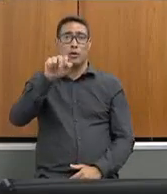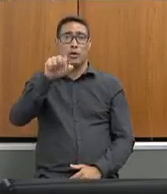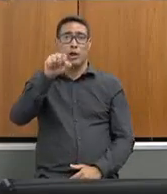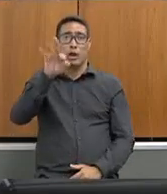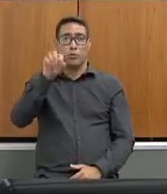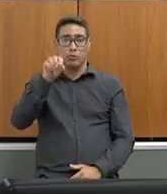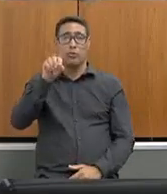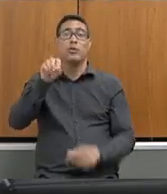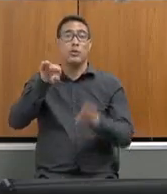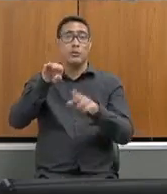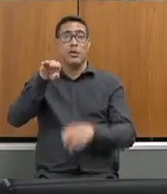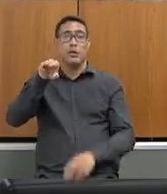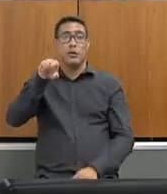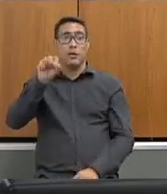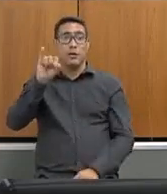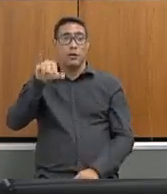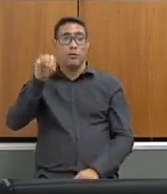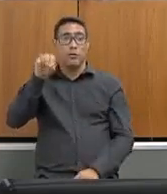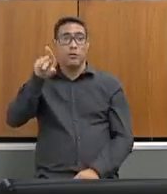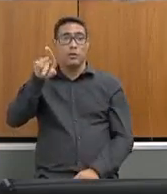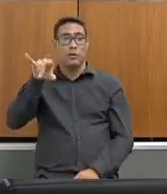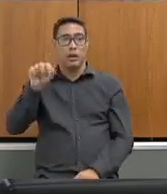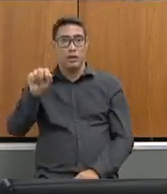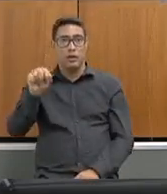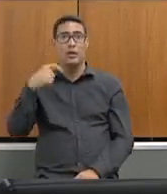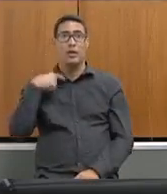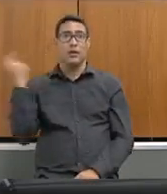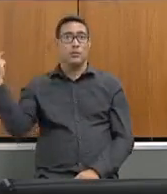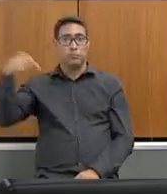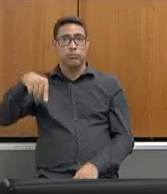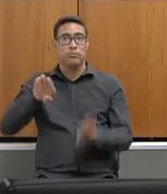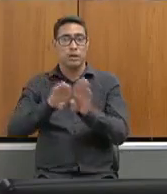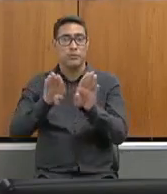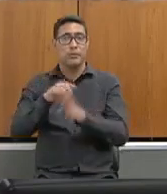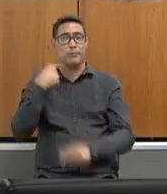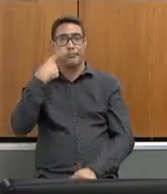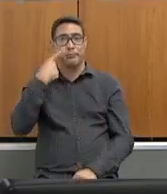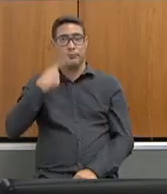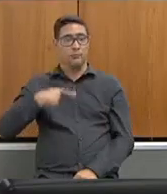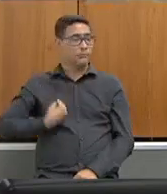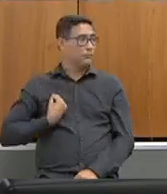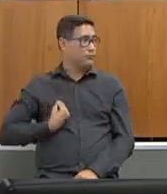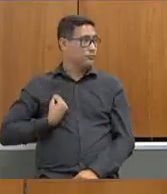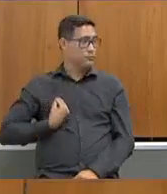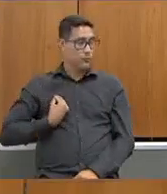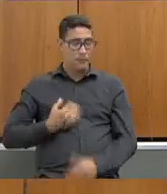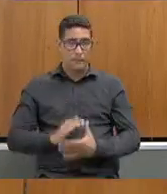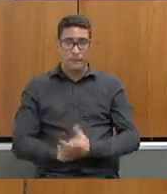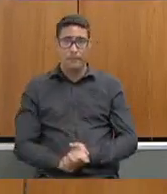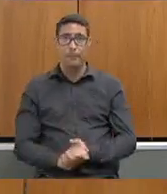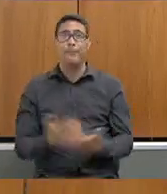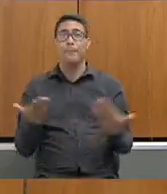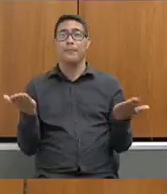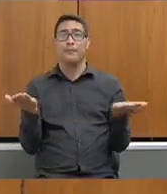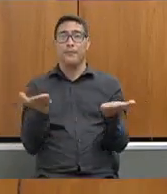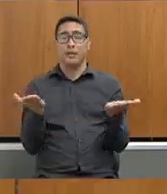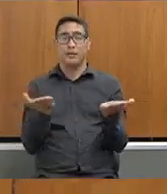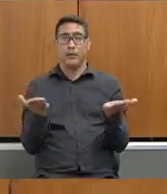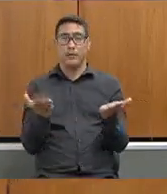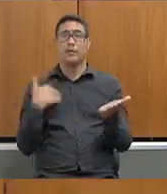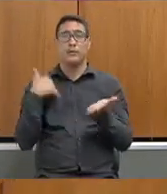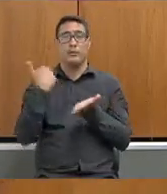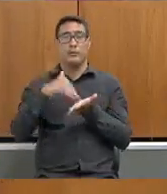Registro também a presença do deputado Dalmo, que já se encontra aqui conosco presencialmente. Passo as considerações do